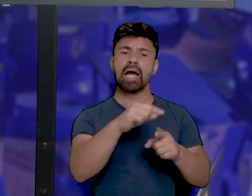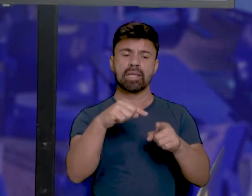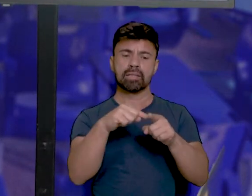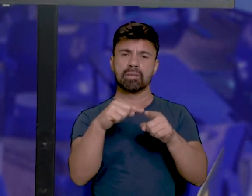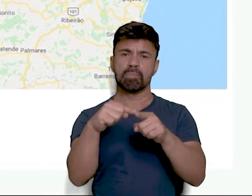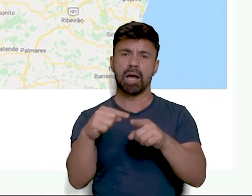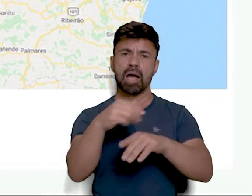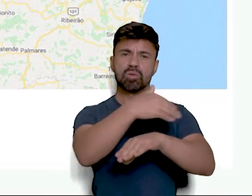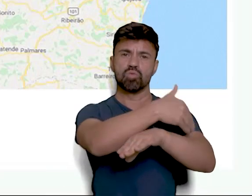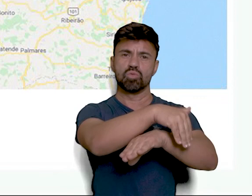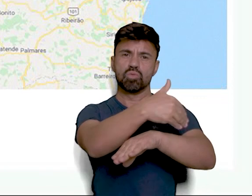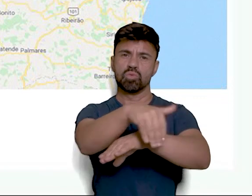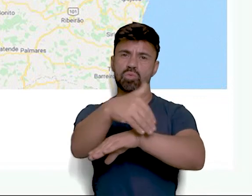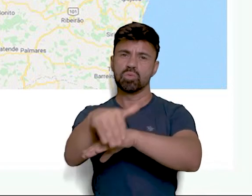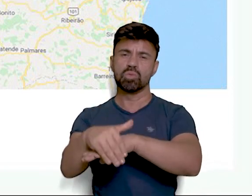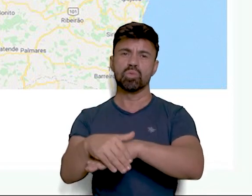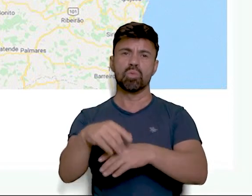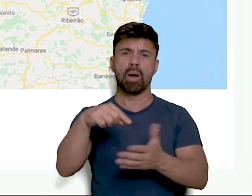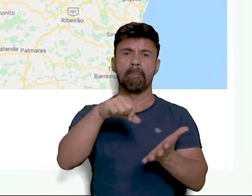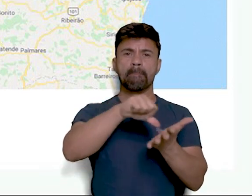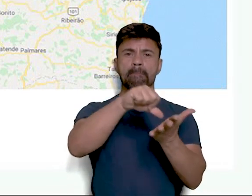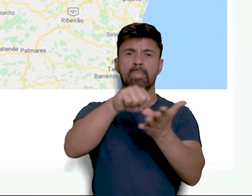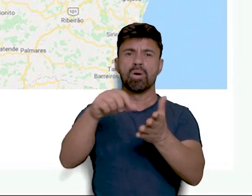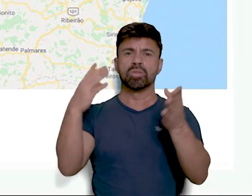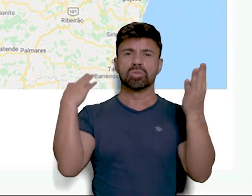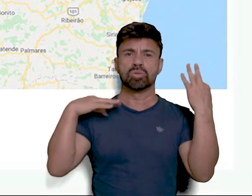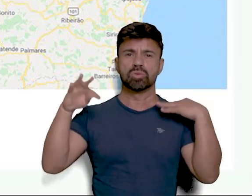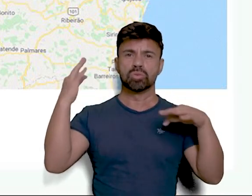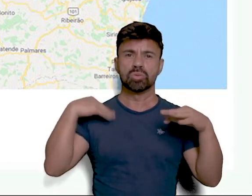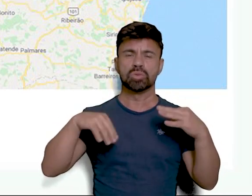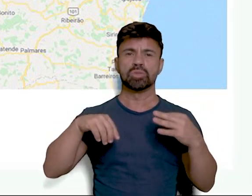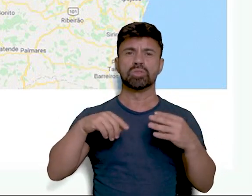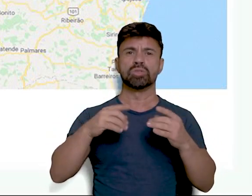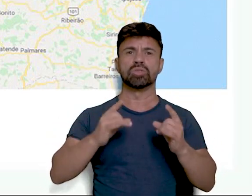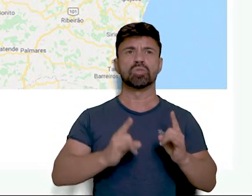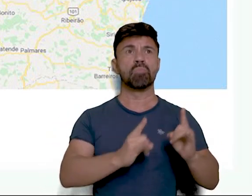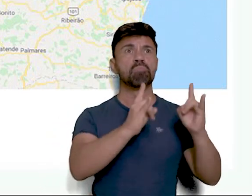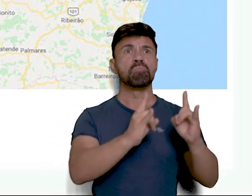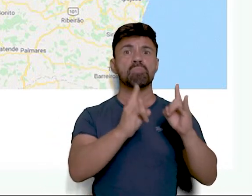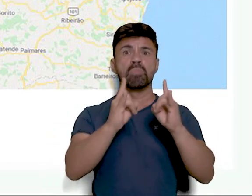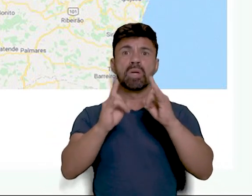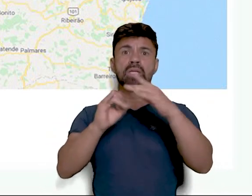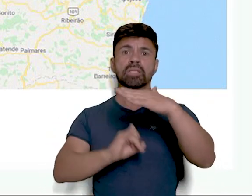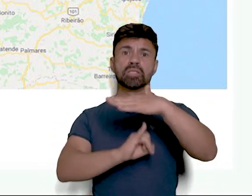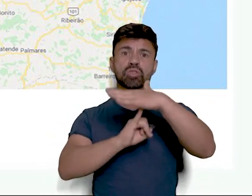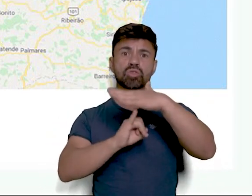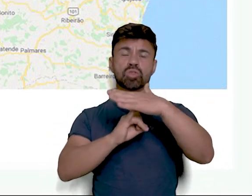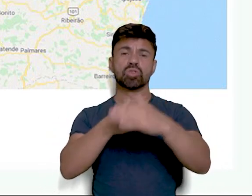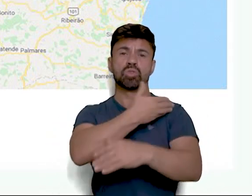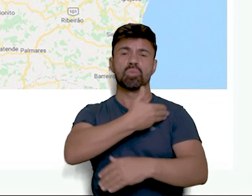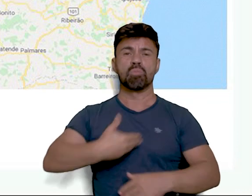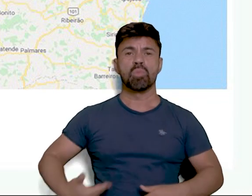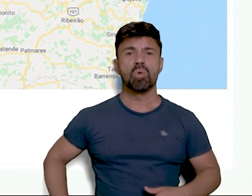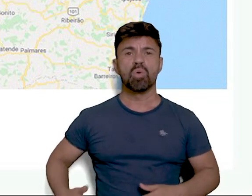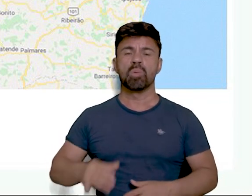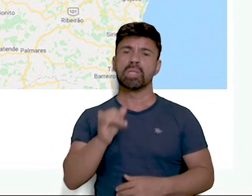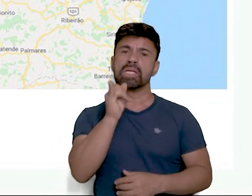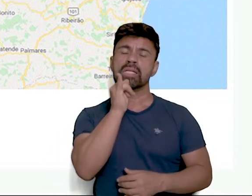Cada rua. Os pontos turísticos. Os pontos e prédios de instituições públicas. Por exemplo,